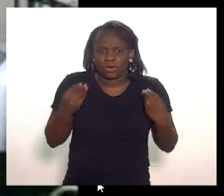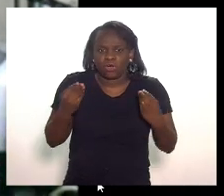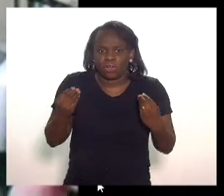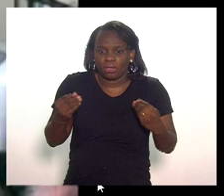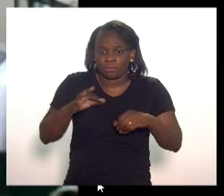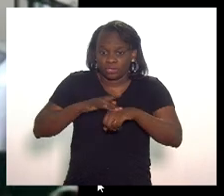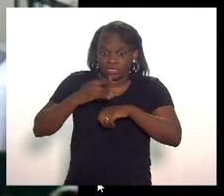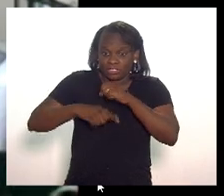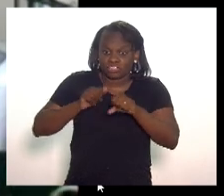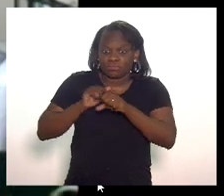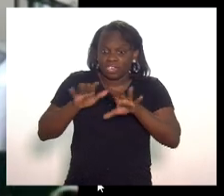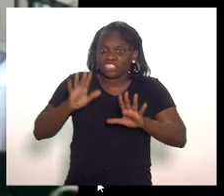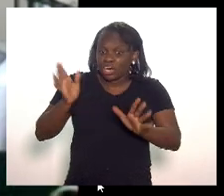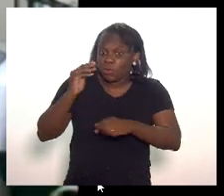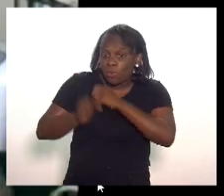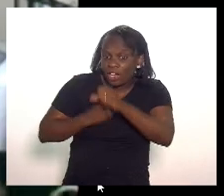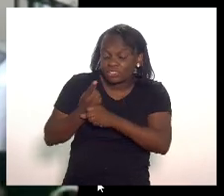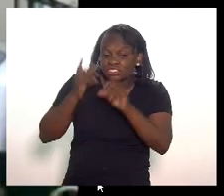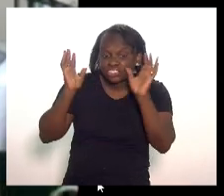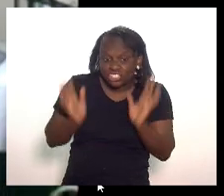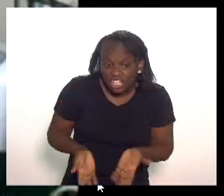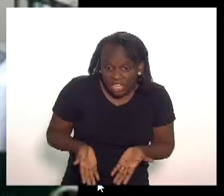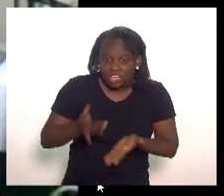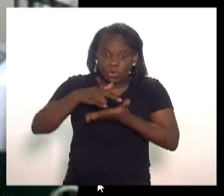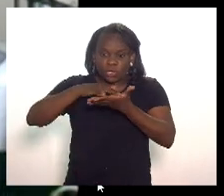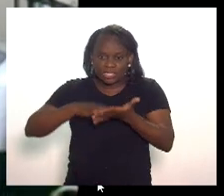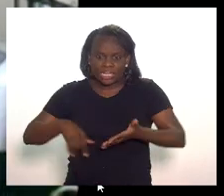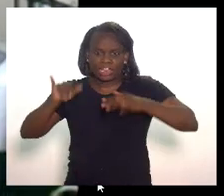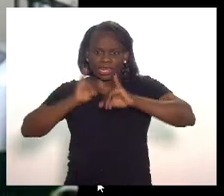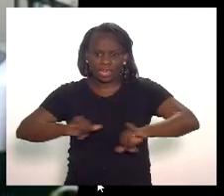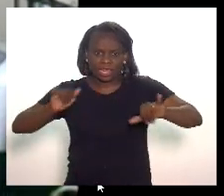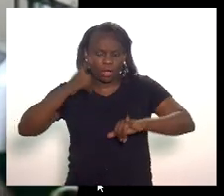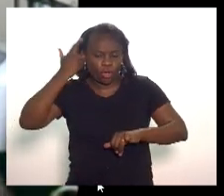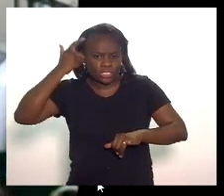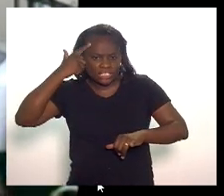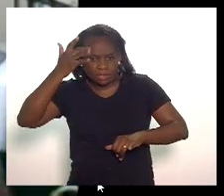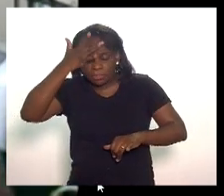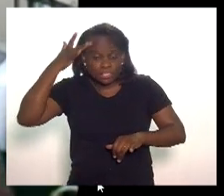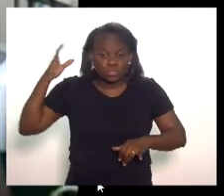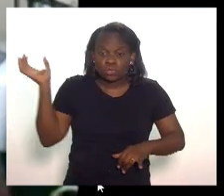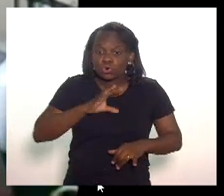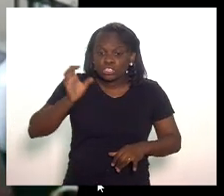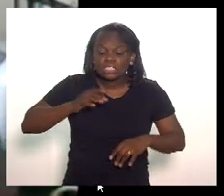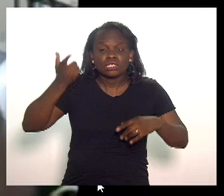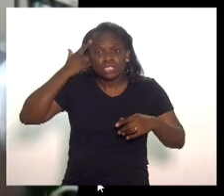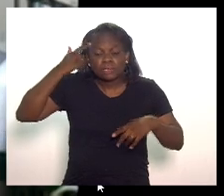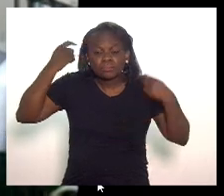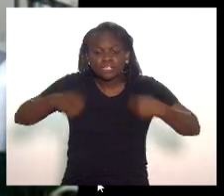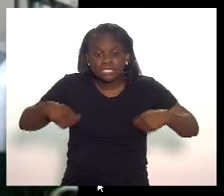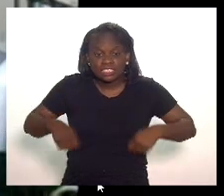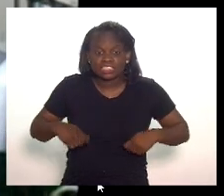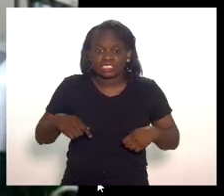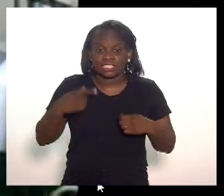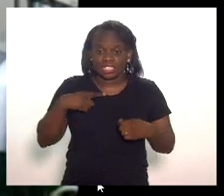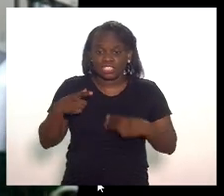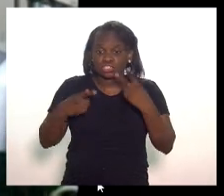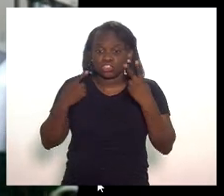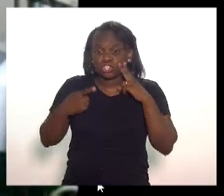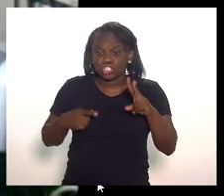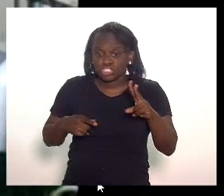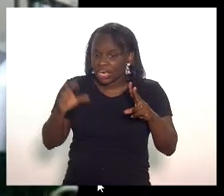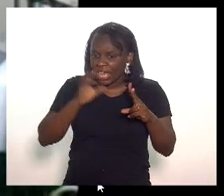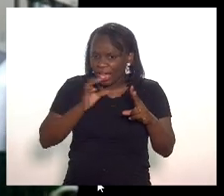uma pandemia que já tem um ano um contrato para uma campanha de conscientização ser feita em regime de urgência com só dois dias úteis de prazo